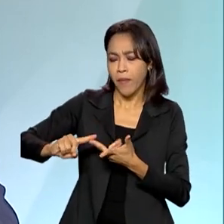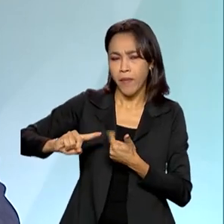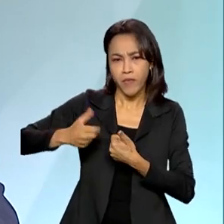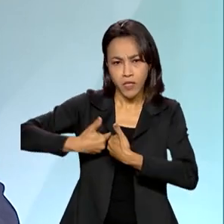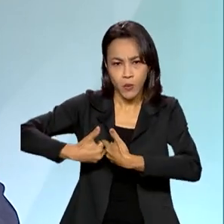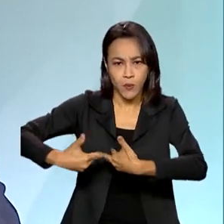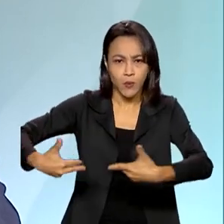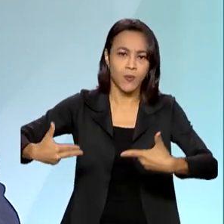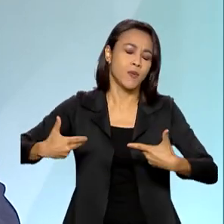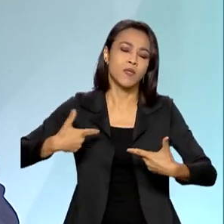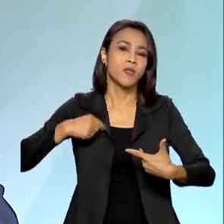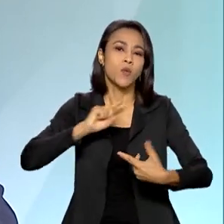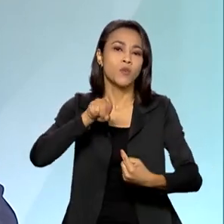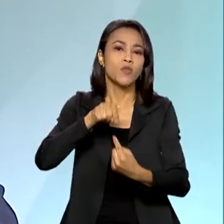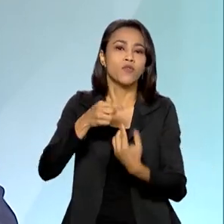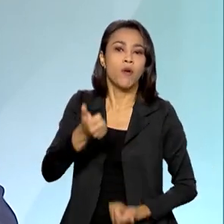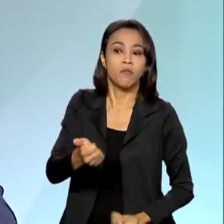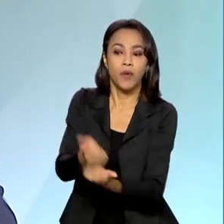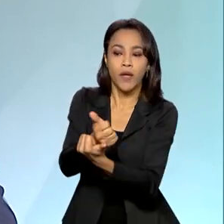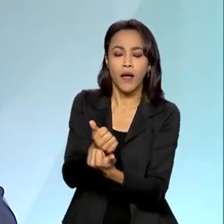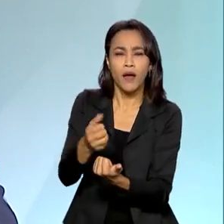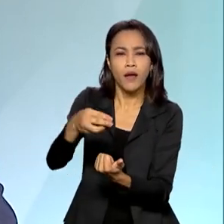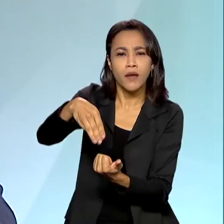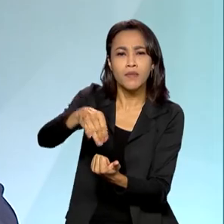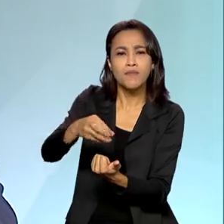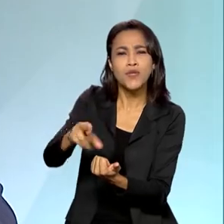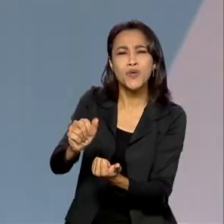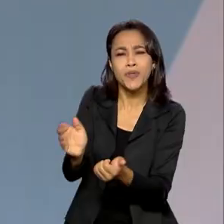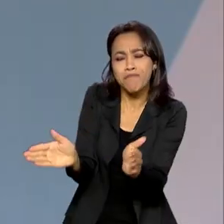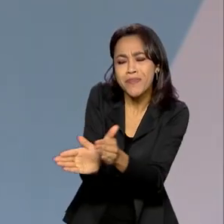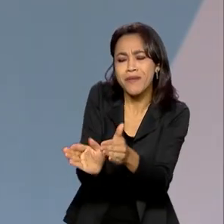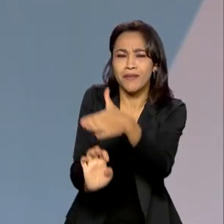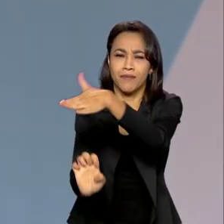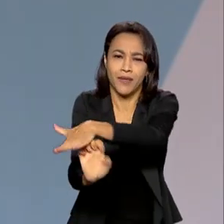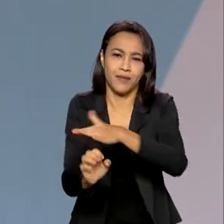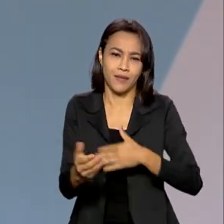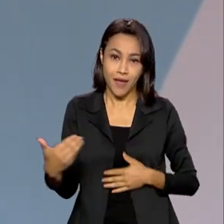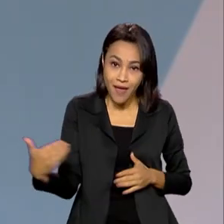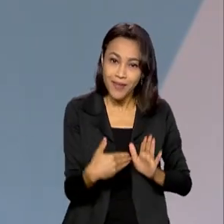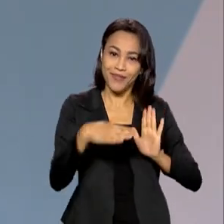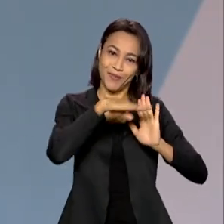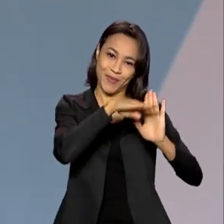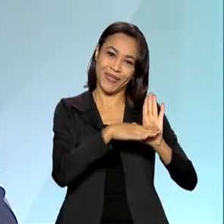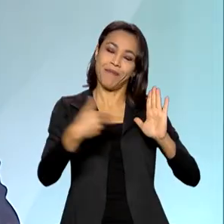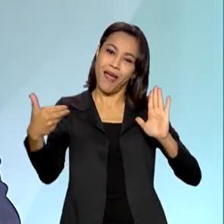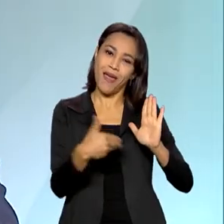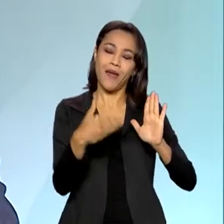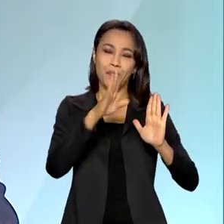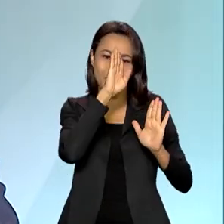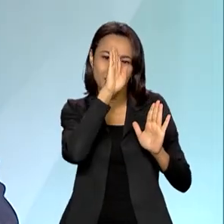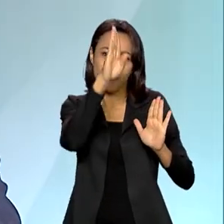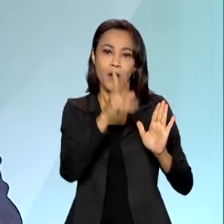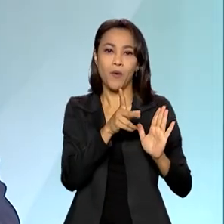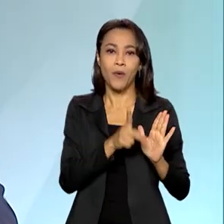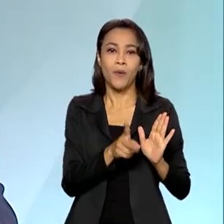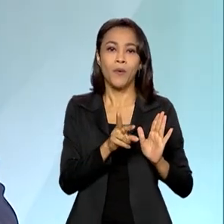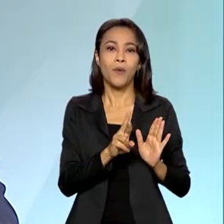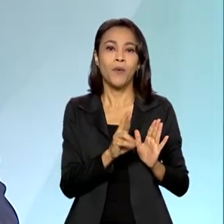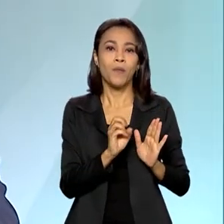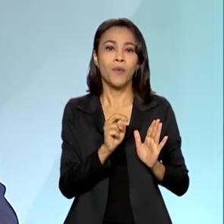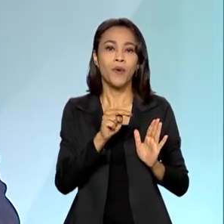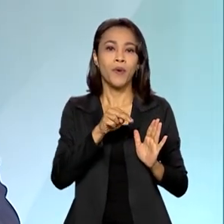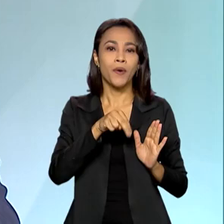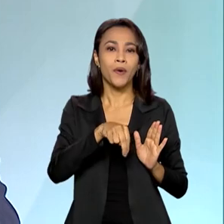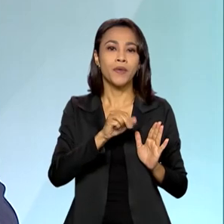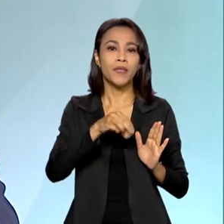Brasil para apoio e suporte às micro e pequenas empresas brasileiras foi muito importante. O Pronamp é um dos programas brasileiros que mais incentivou